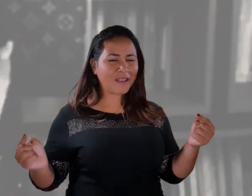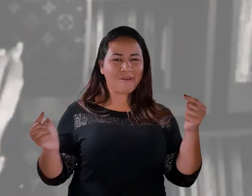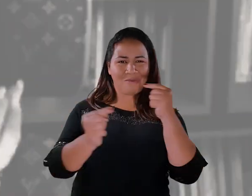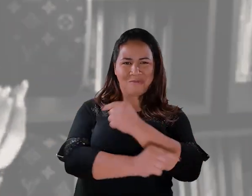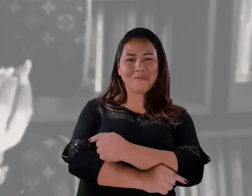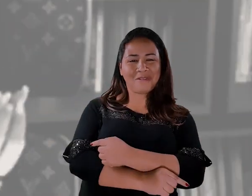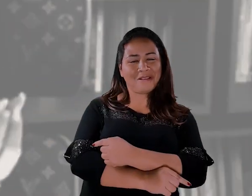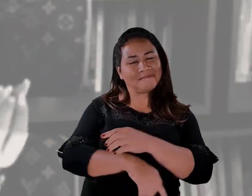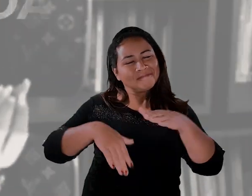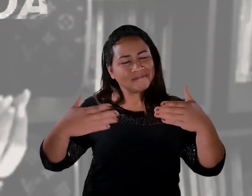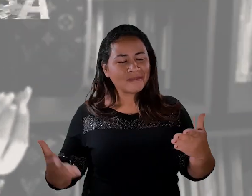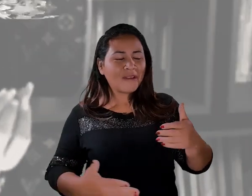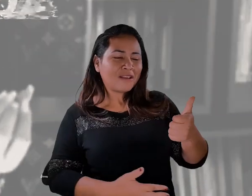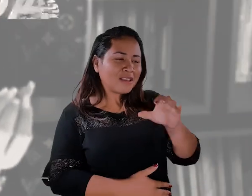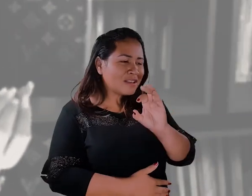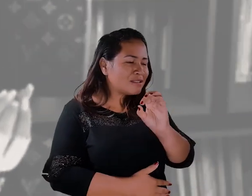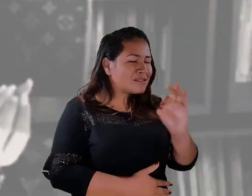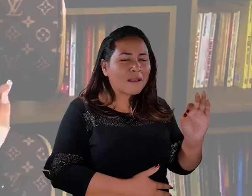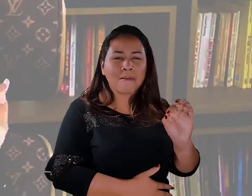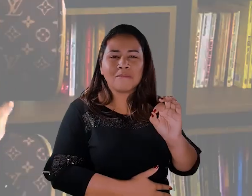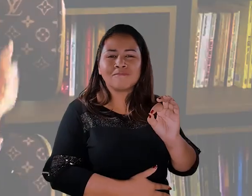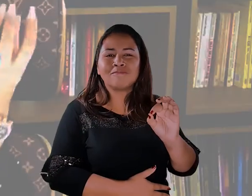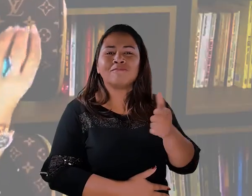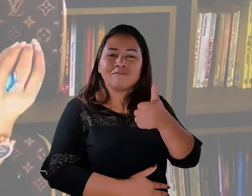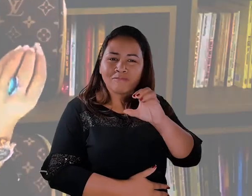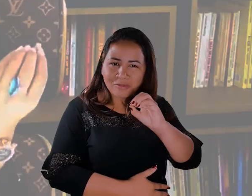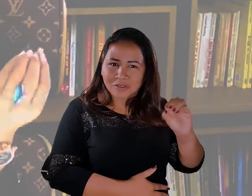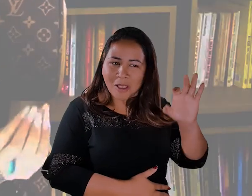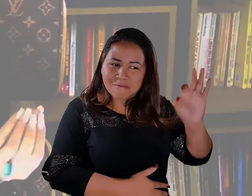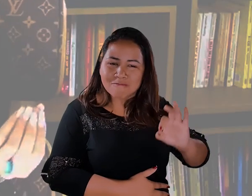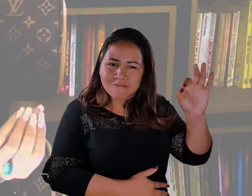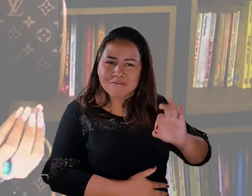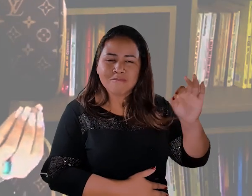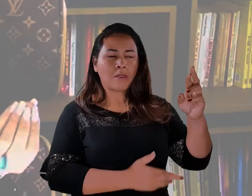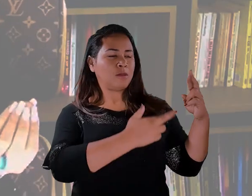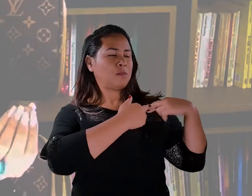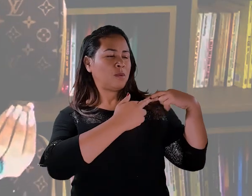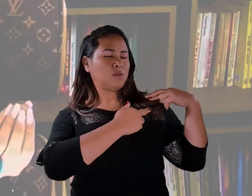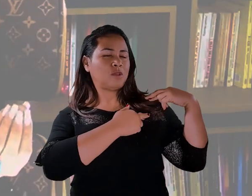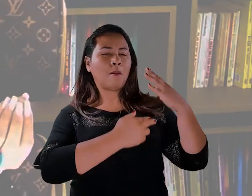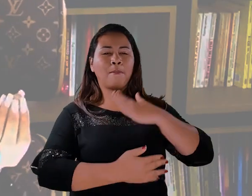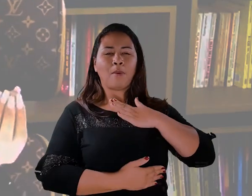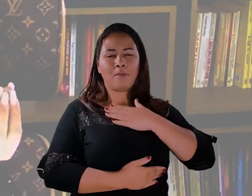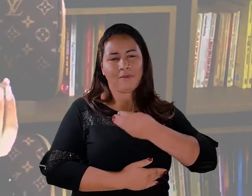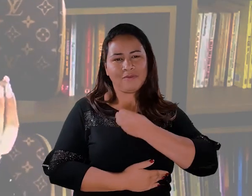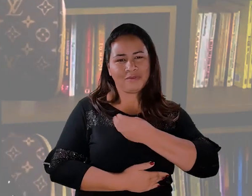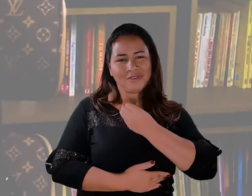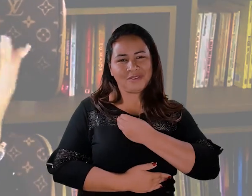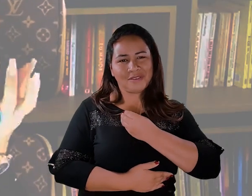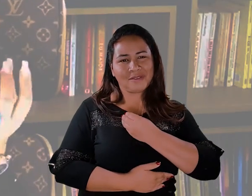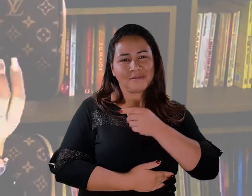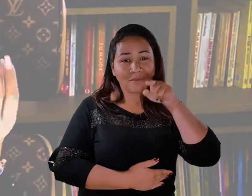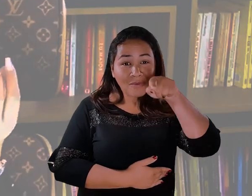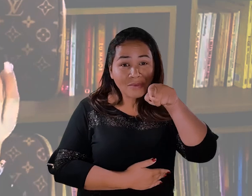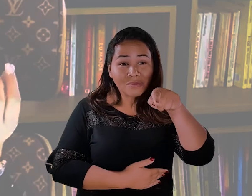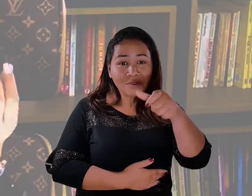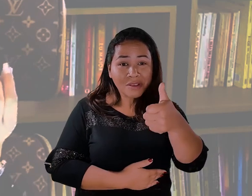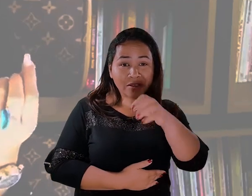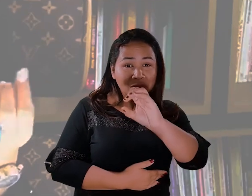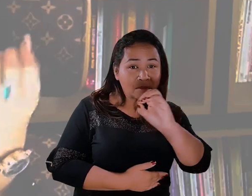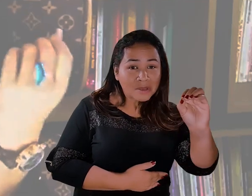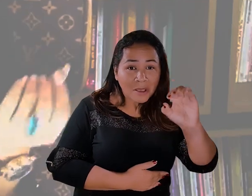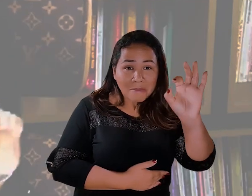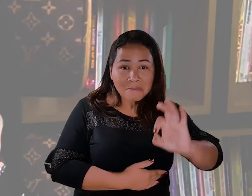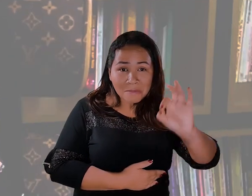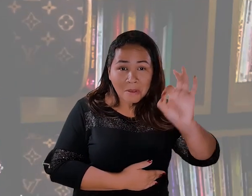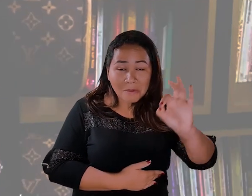o quê? 100% o responsável por sua vida. Então, ou eu sou o responsável pela minha vida. Se você tem... Não importa quanto de dívida você tem.